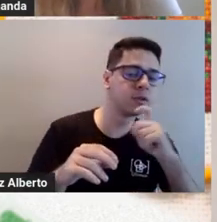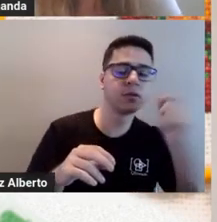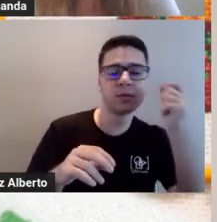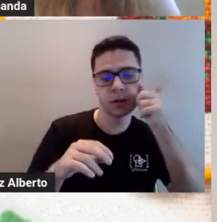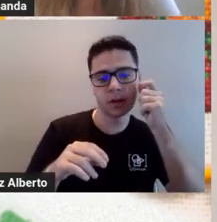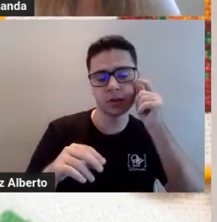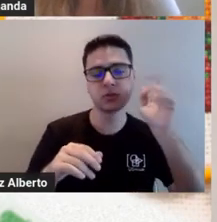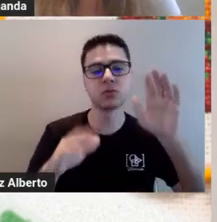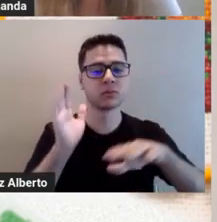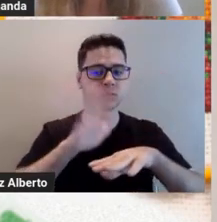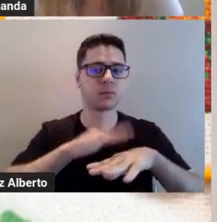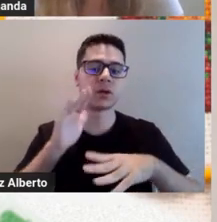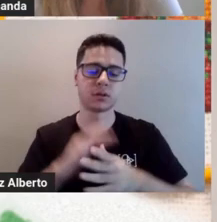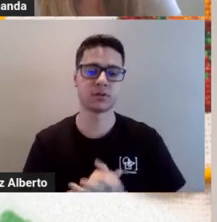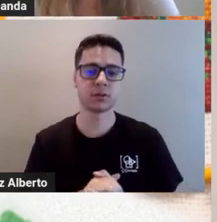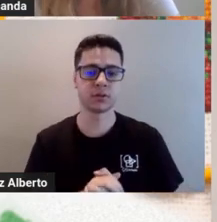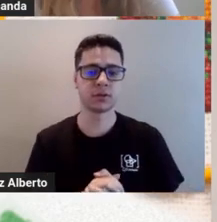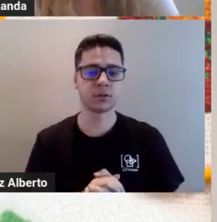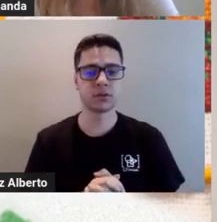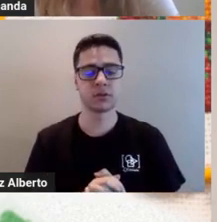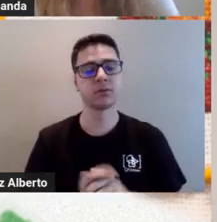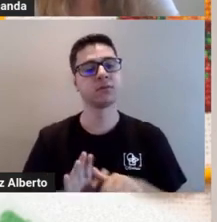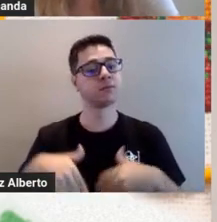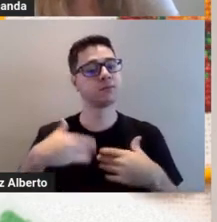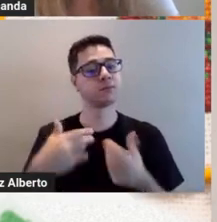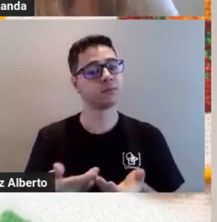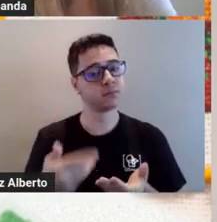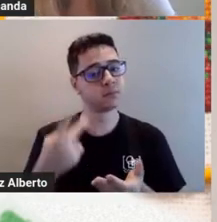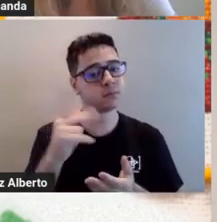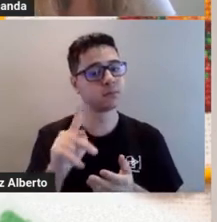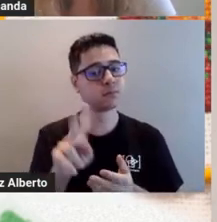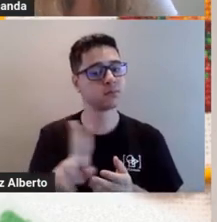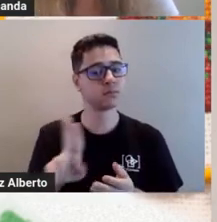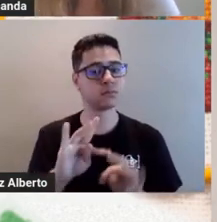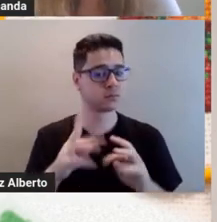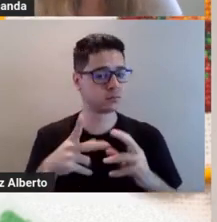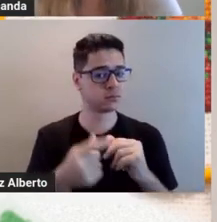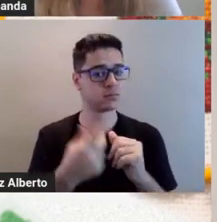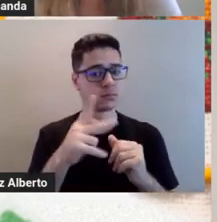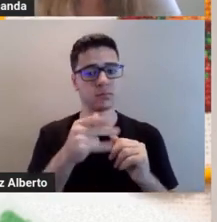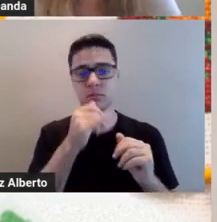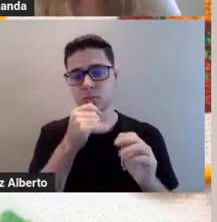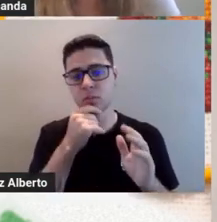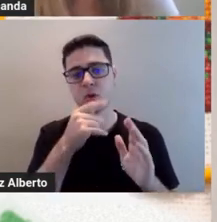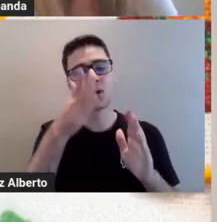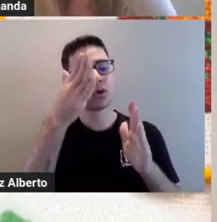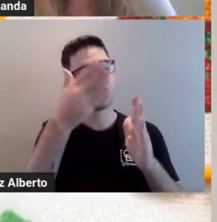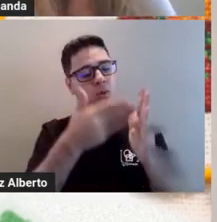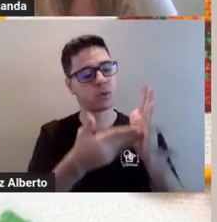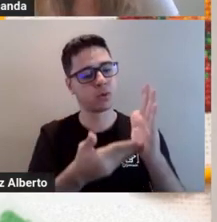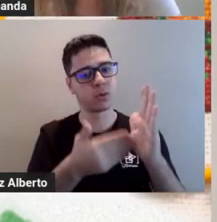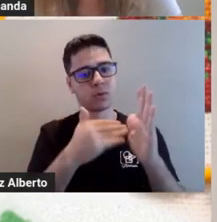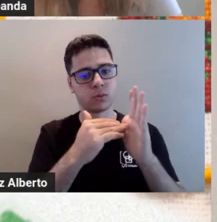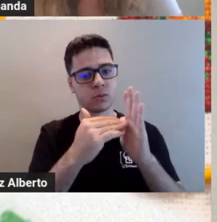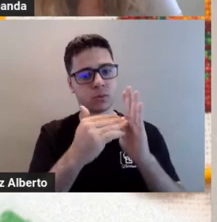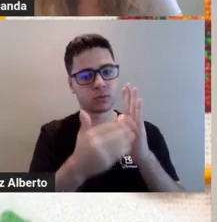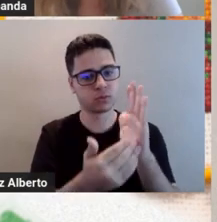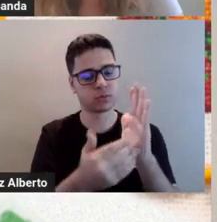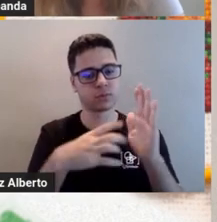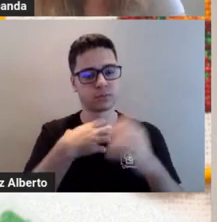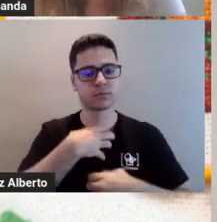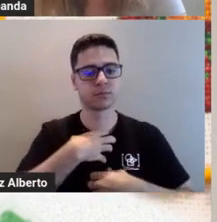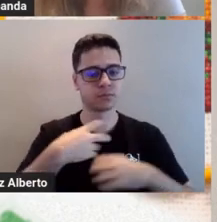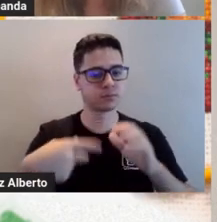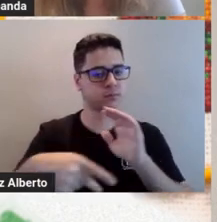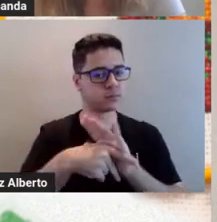sensação de frio. Então, você pode utilizar isso no seu bordado para causar essa sensação. Então, essa é a